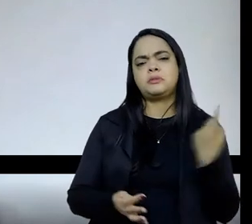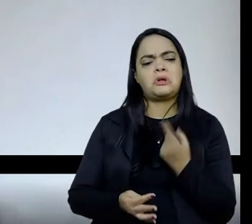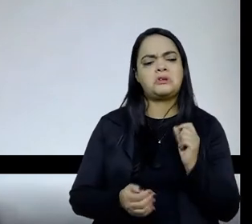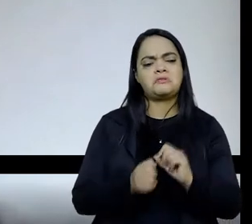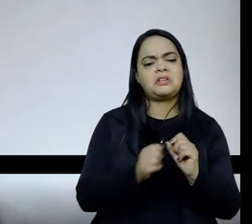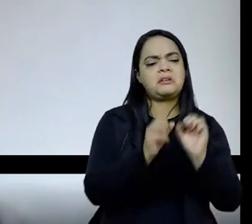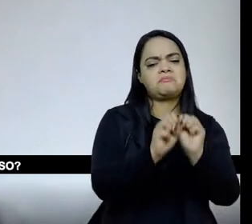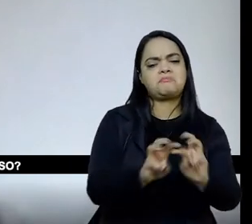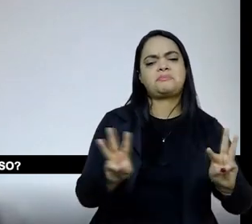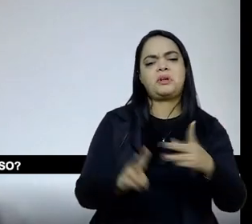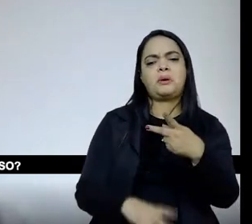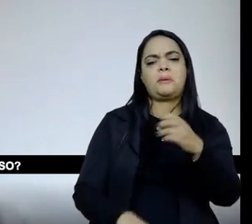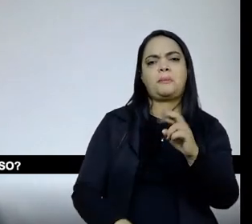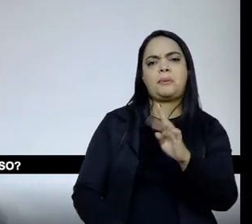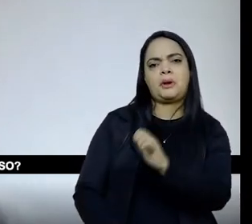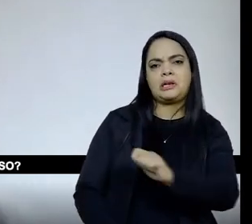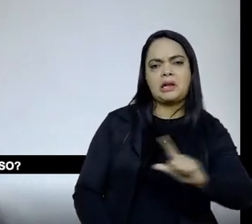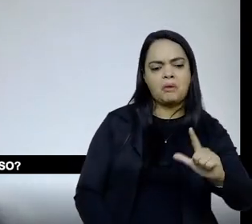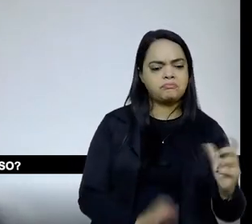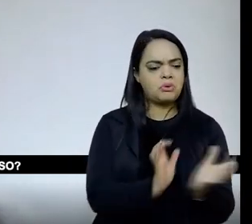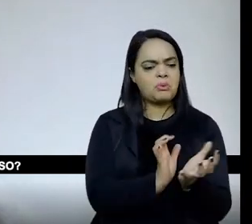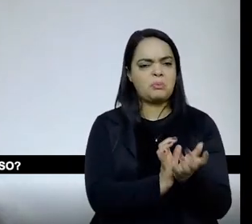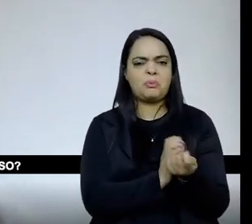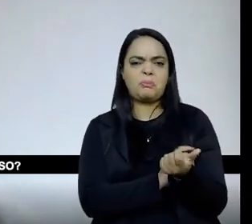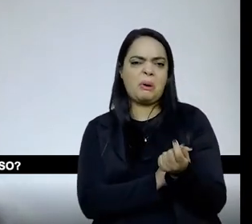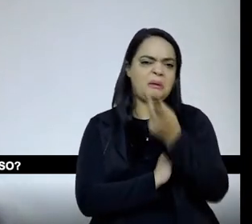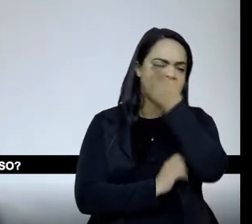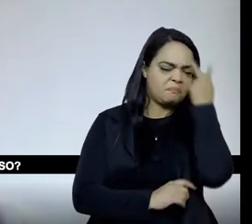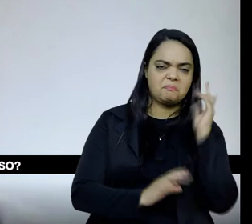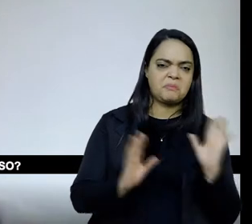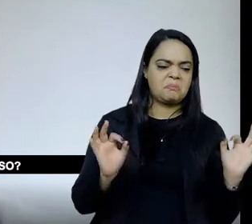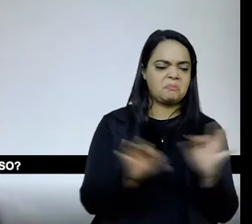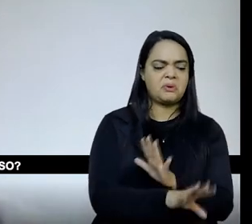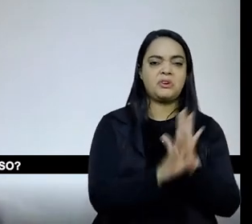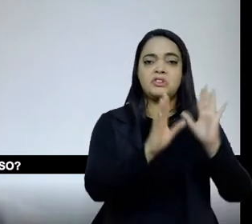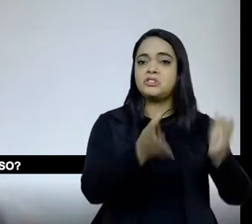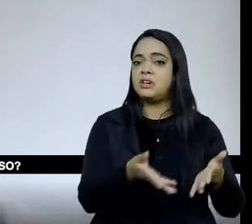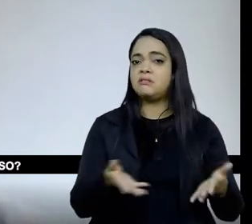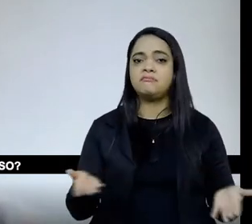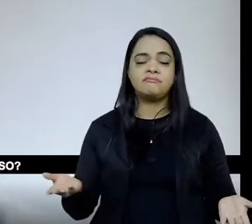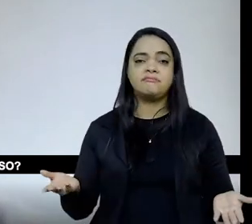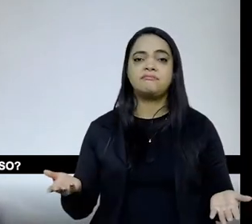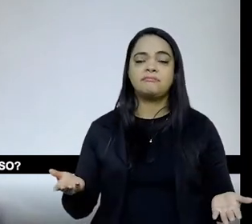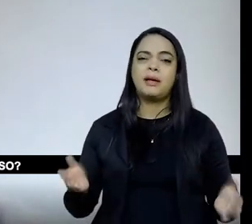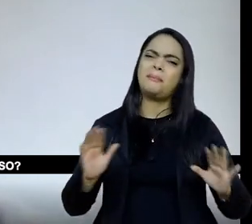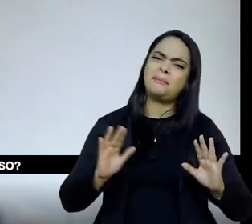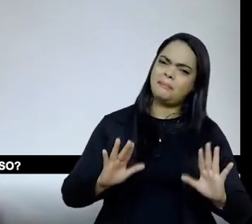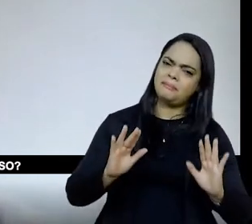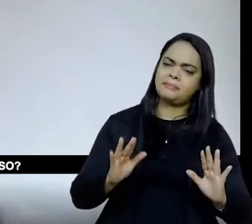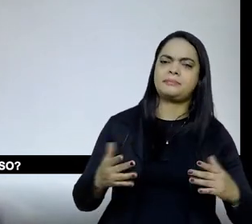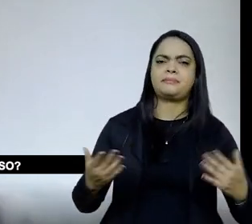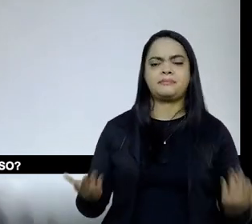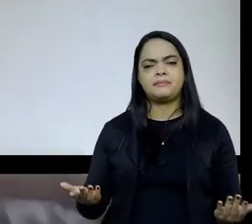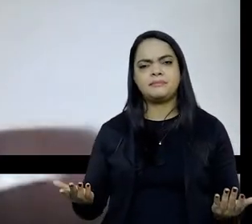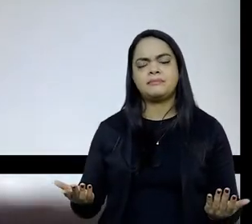portal com um grupo restrito de pessoas, sobre os quais a gente tem muito controle, mas a efetividade